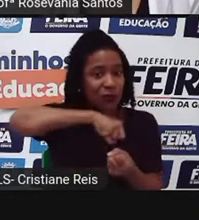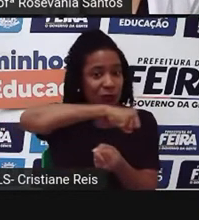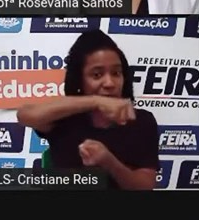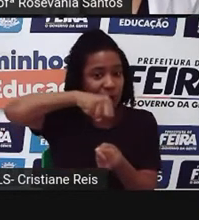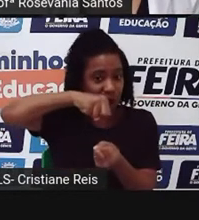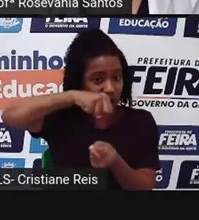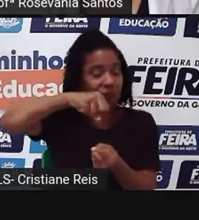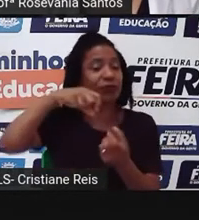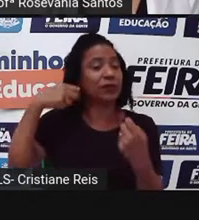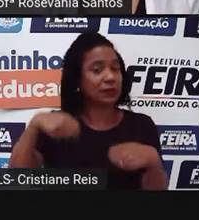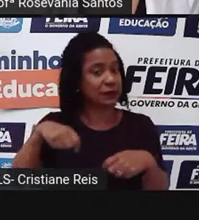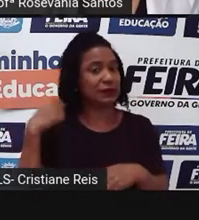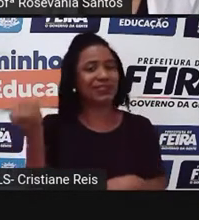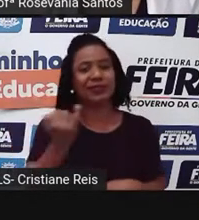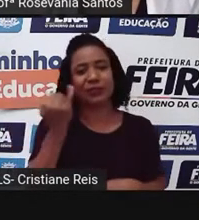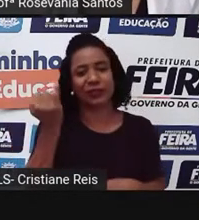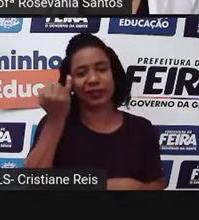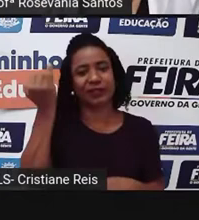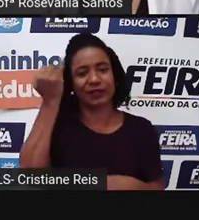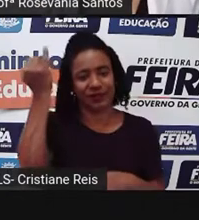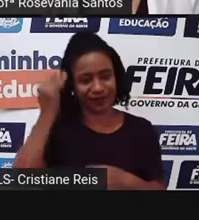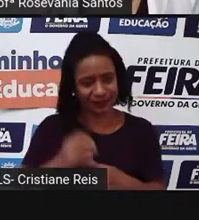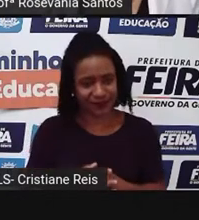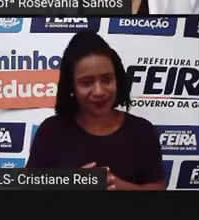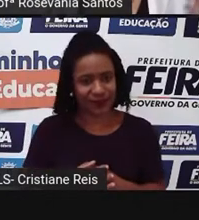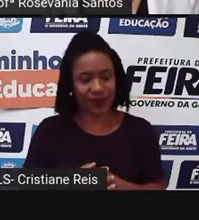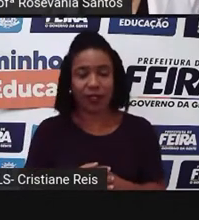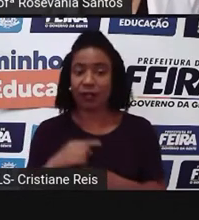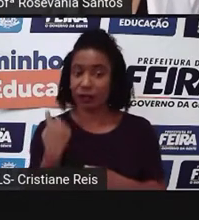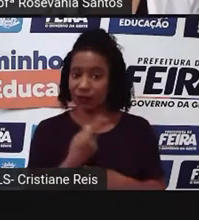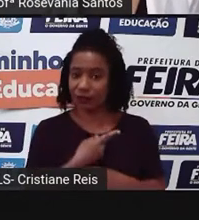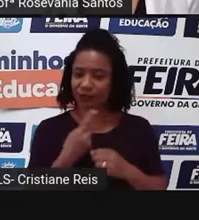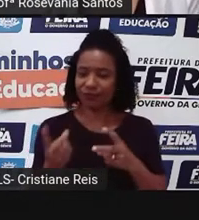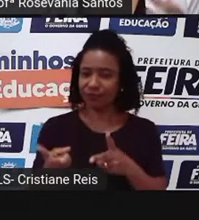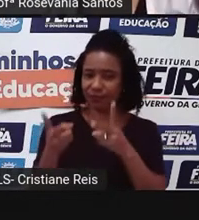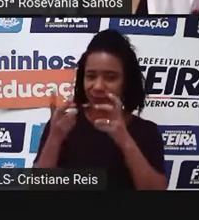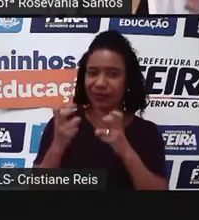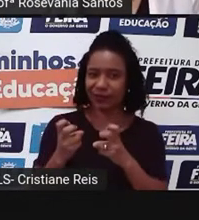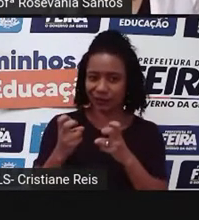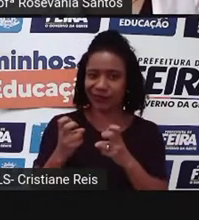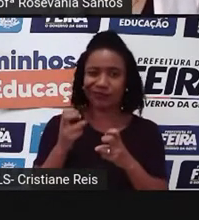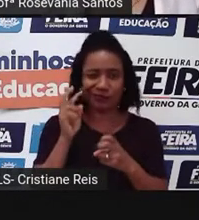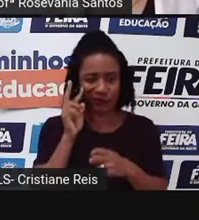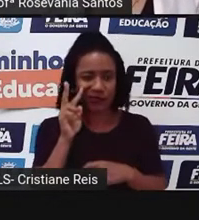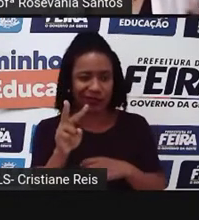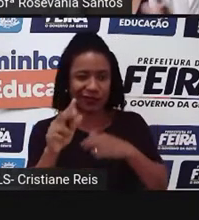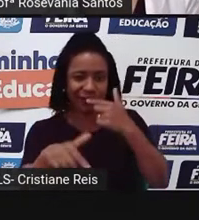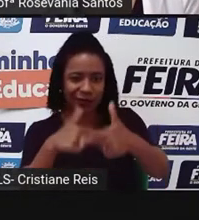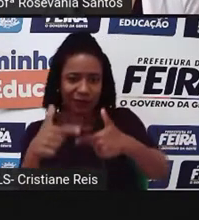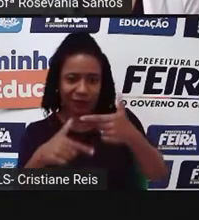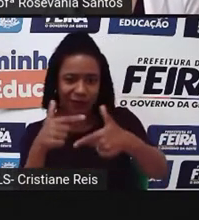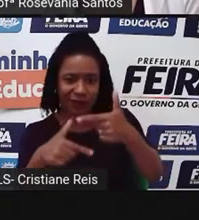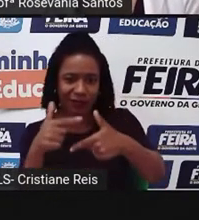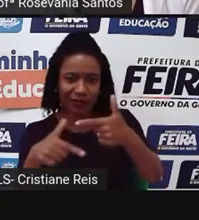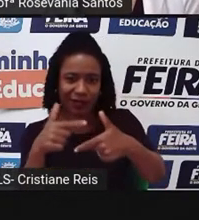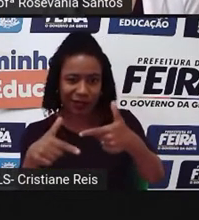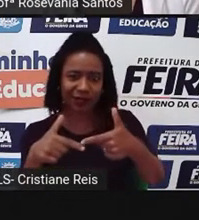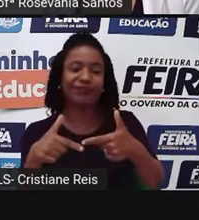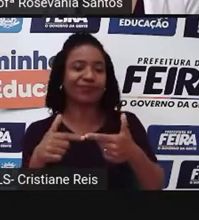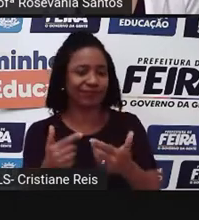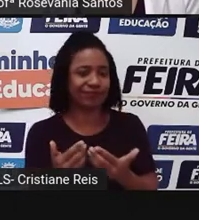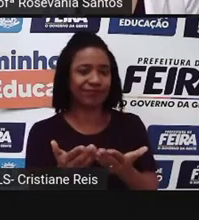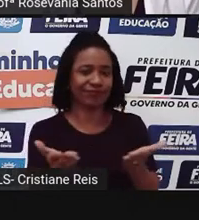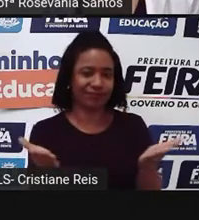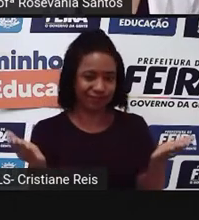E que, infelizmente, às vezes, a gente percebe muito mais as atividades voltadas para o lucro do que para a questão